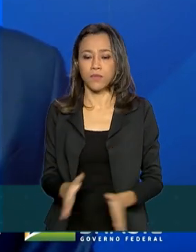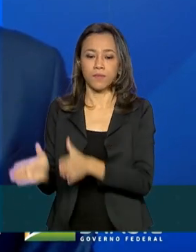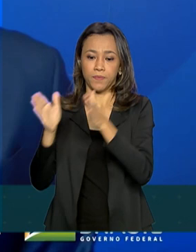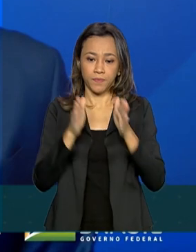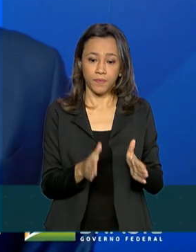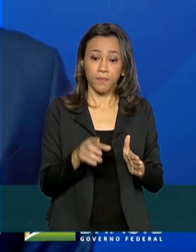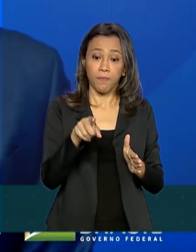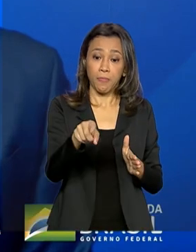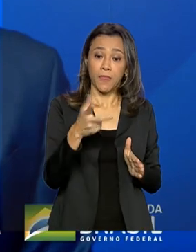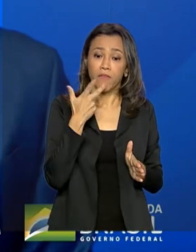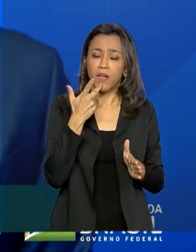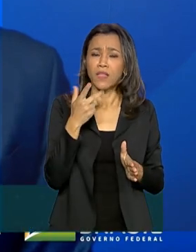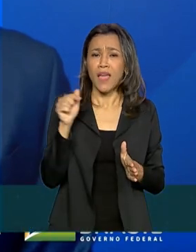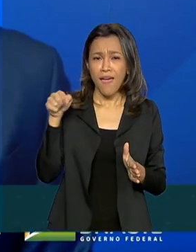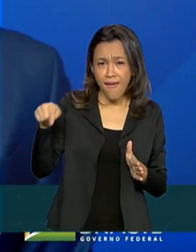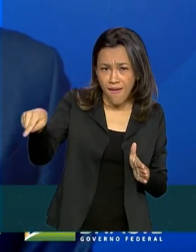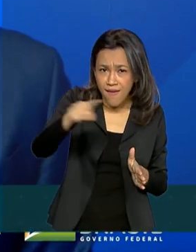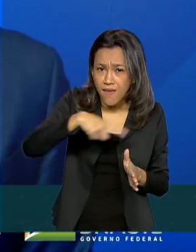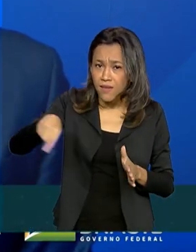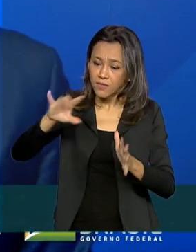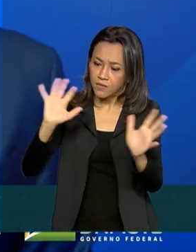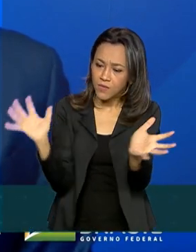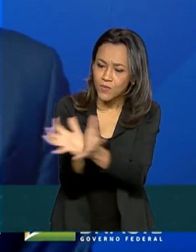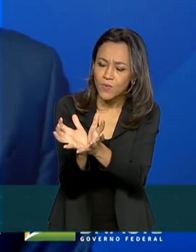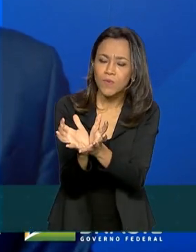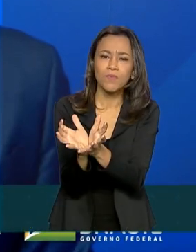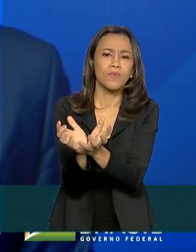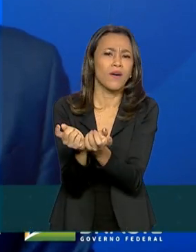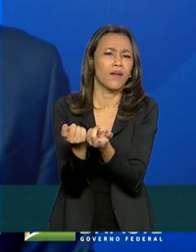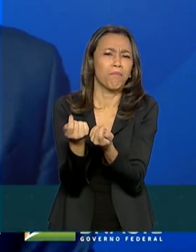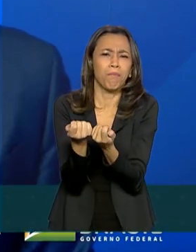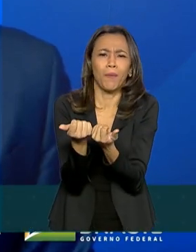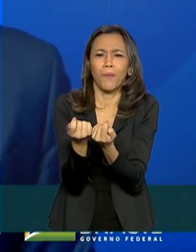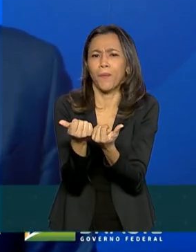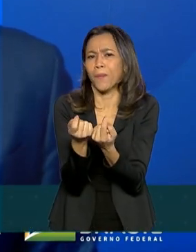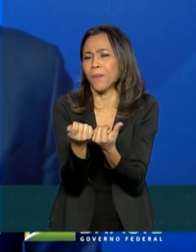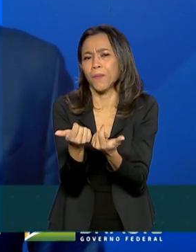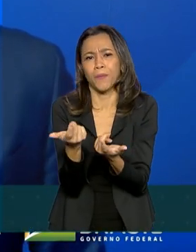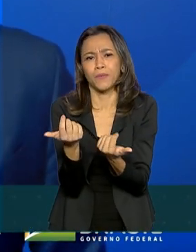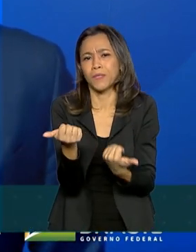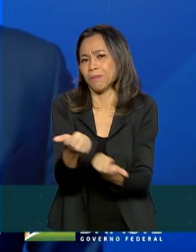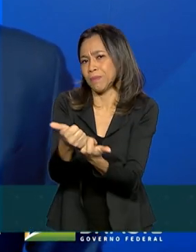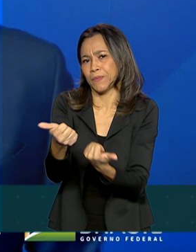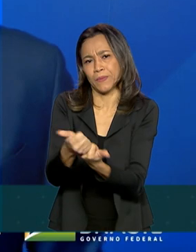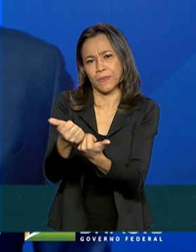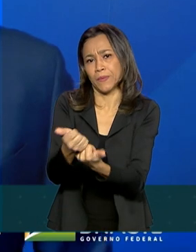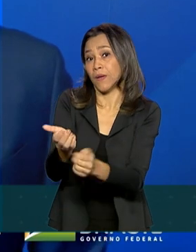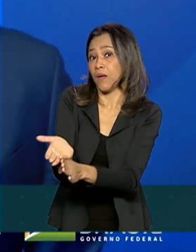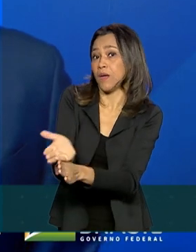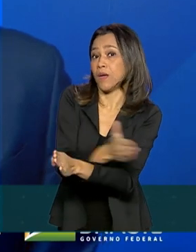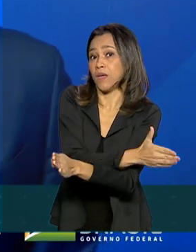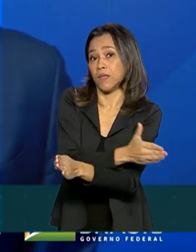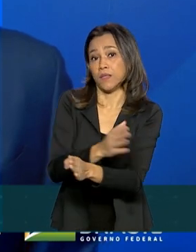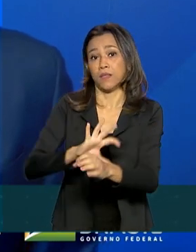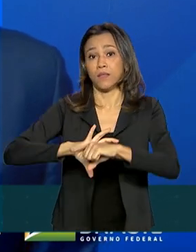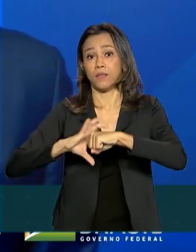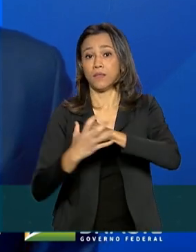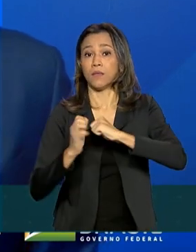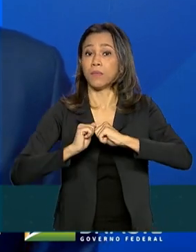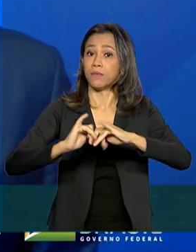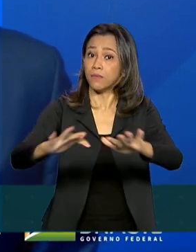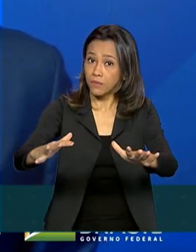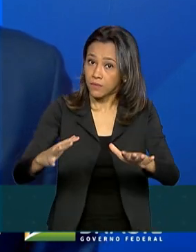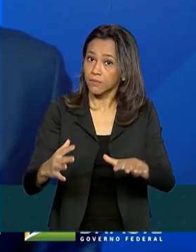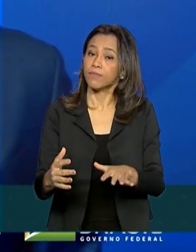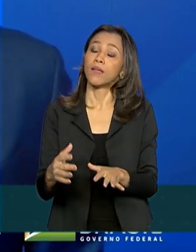pouquíssimo atendido antes da pandemia. Então, este é uma consequência